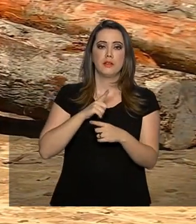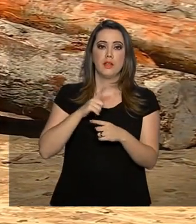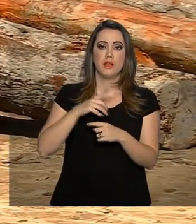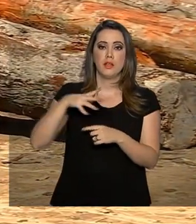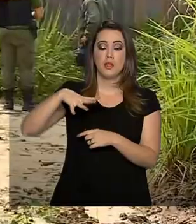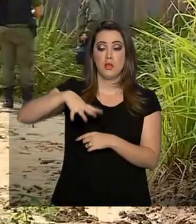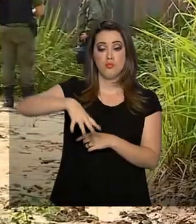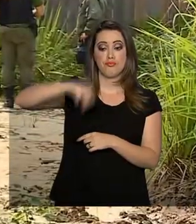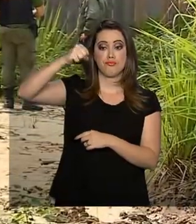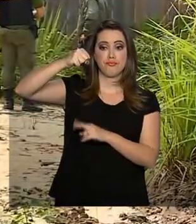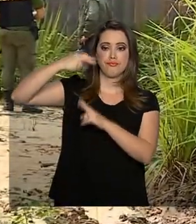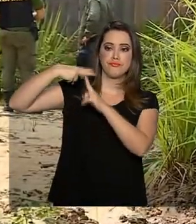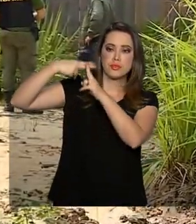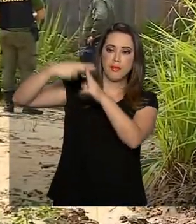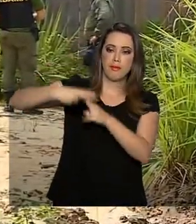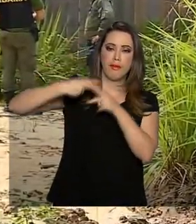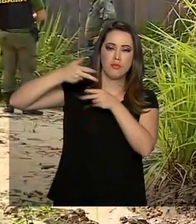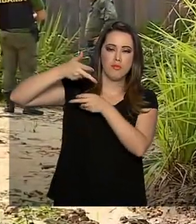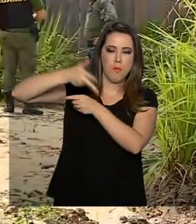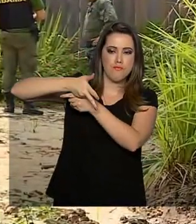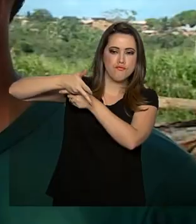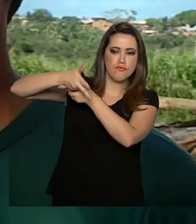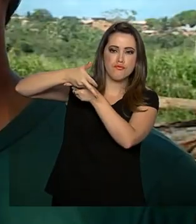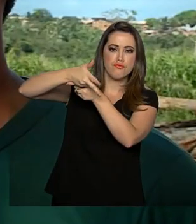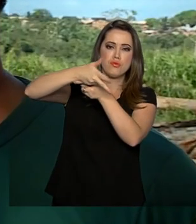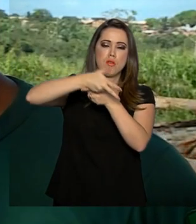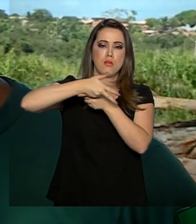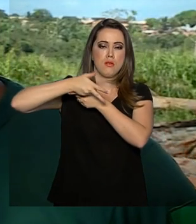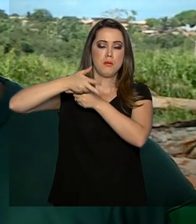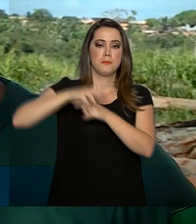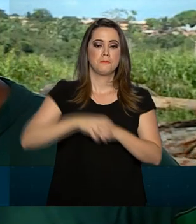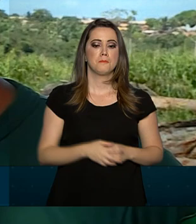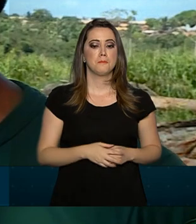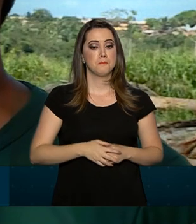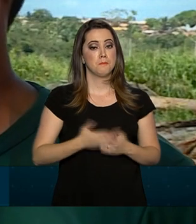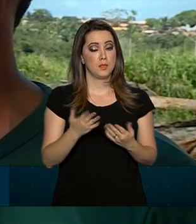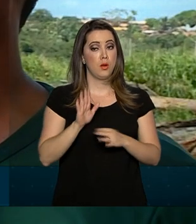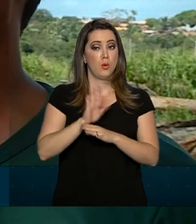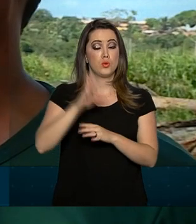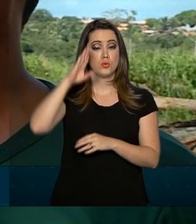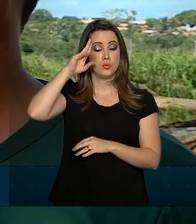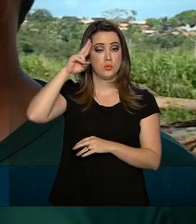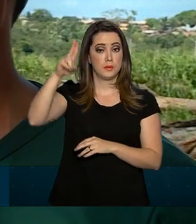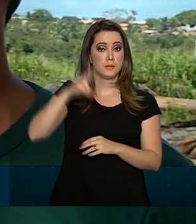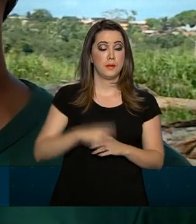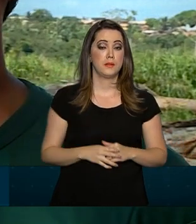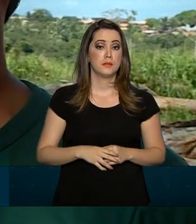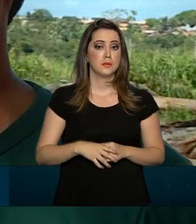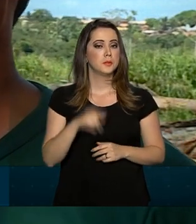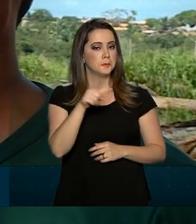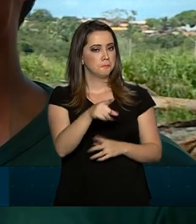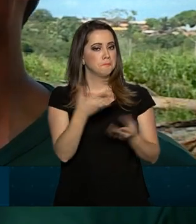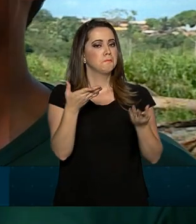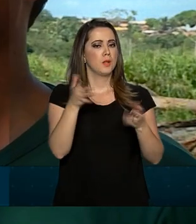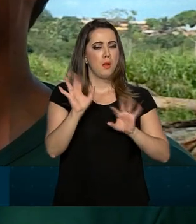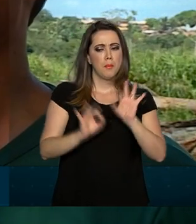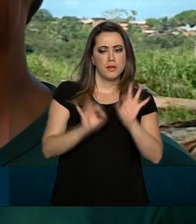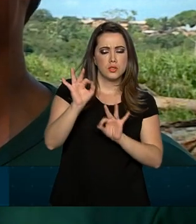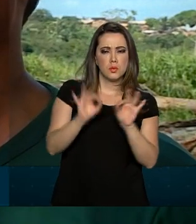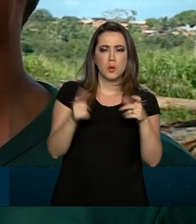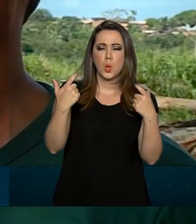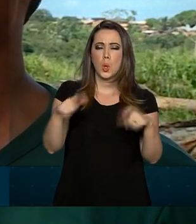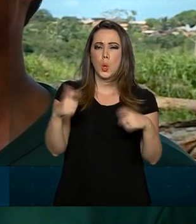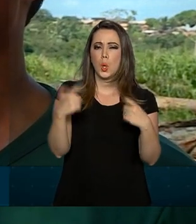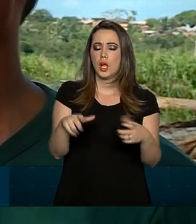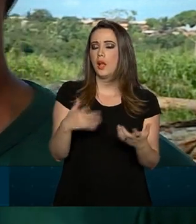satélites e ao apoio do Exército Brasileiro. Essas imagens me possibilitam também analisar os planos de manejo, ou seja, os locais de onde essas